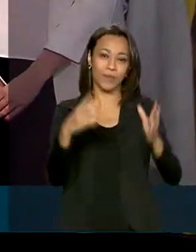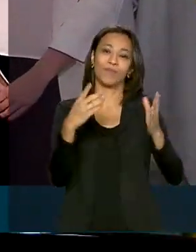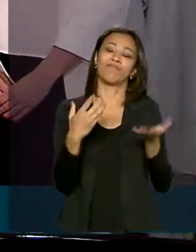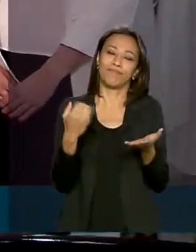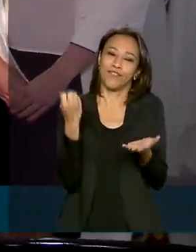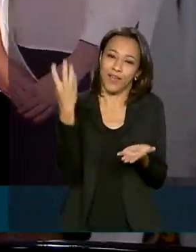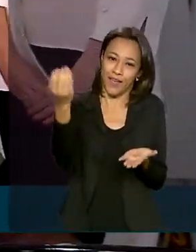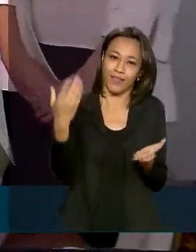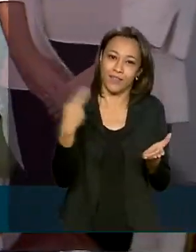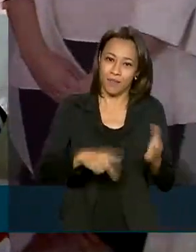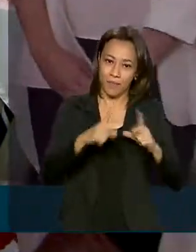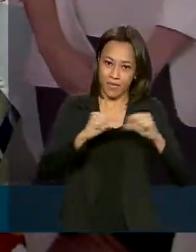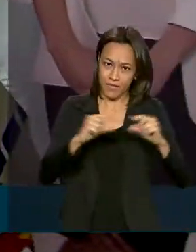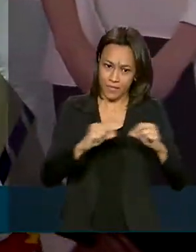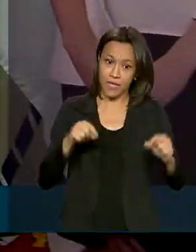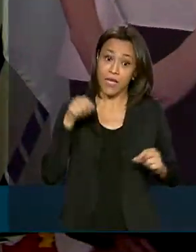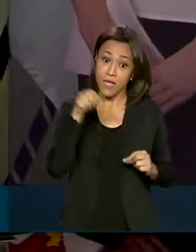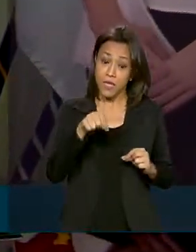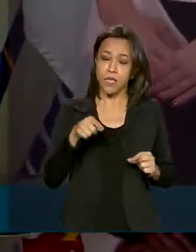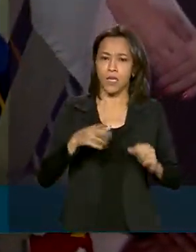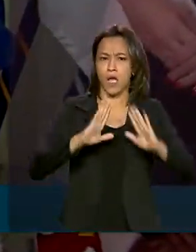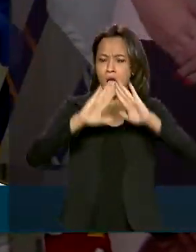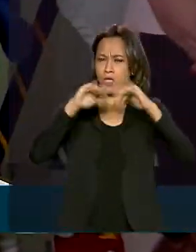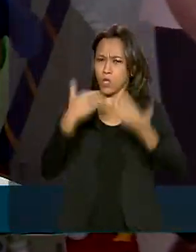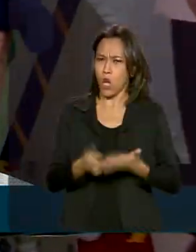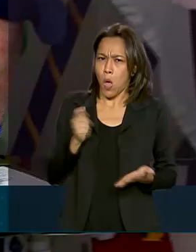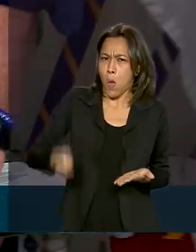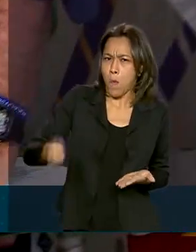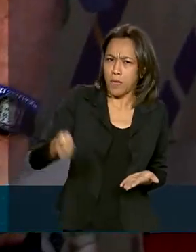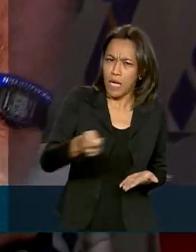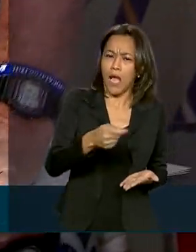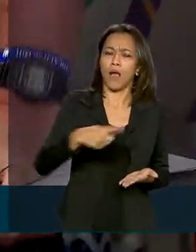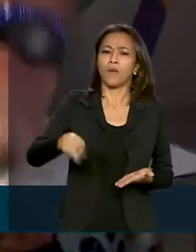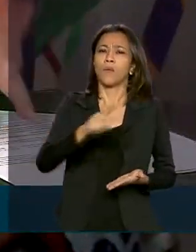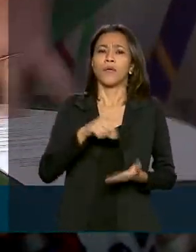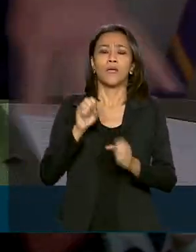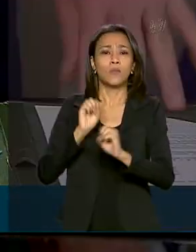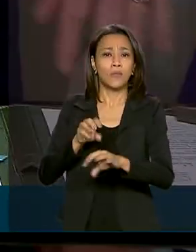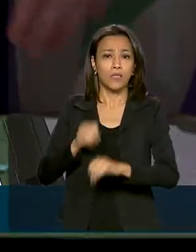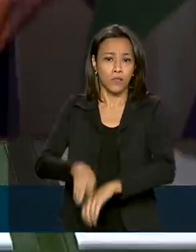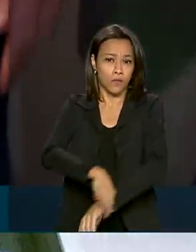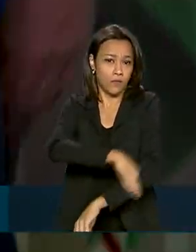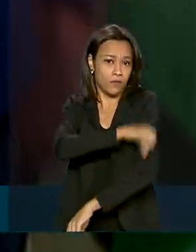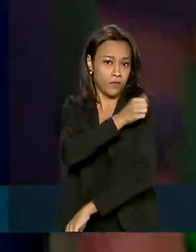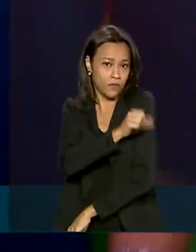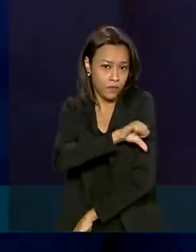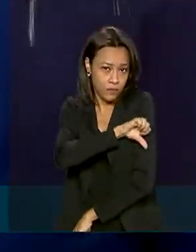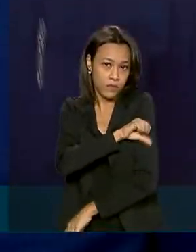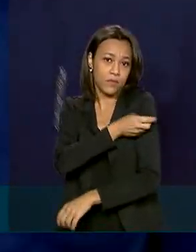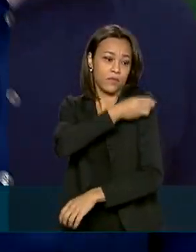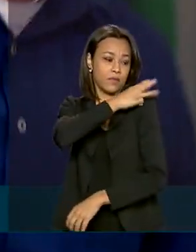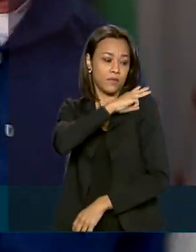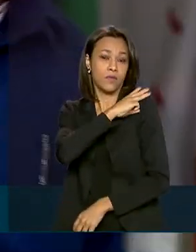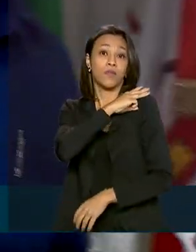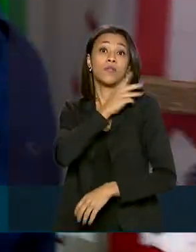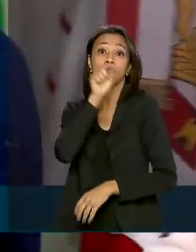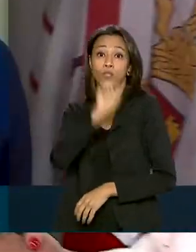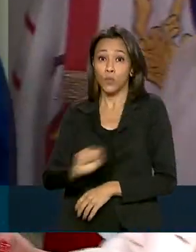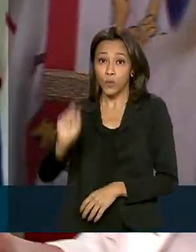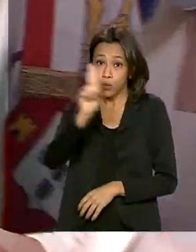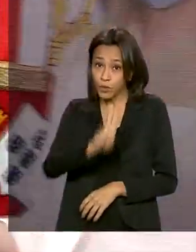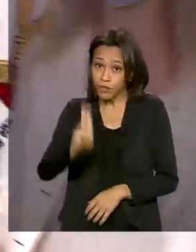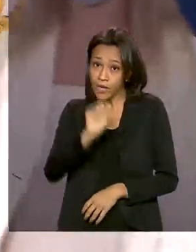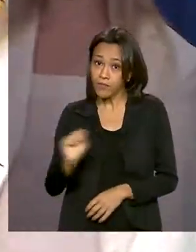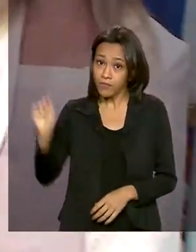está valendo desde abril e desobriga escolas de educação básica, dos ensinos fundamental e médio e as universidades de